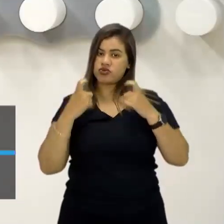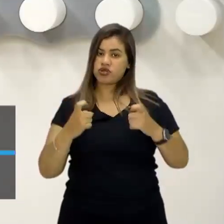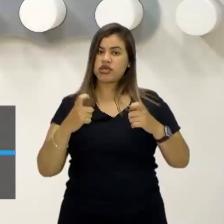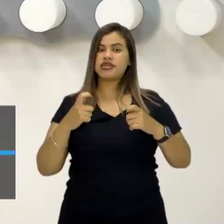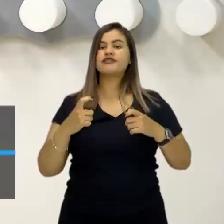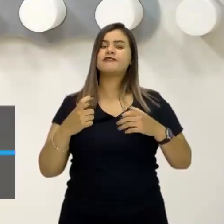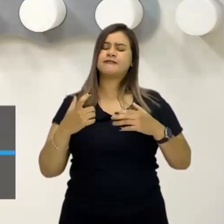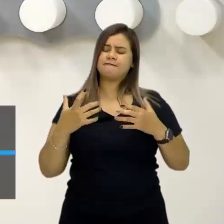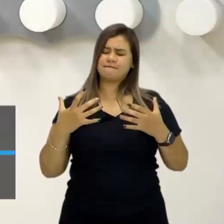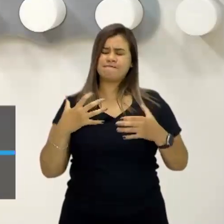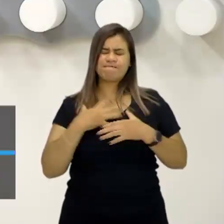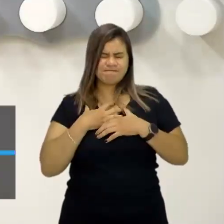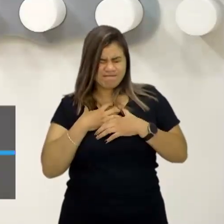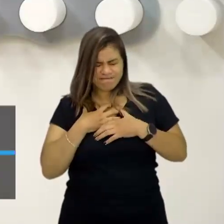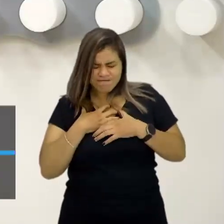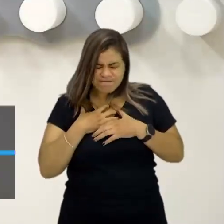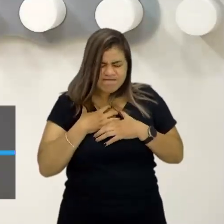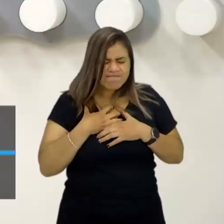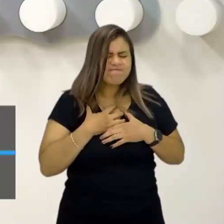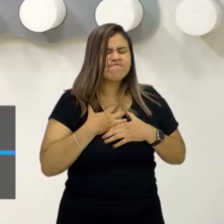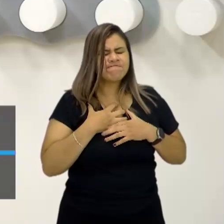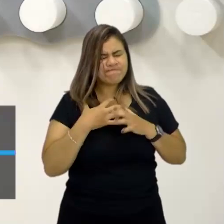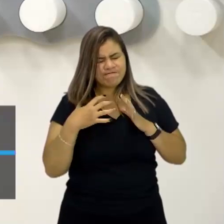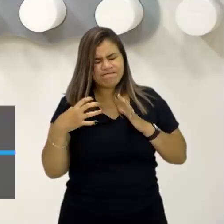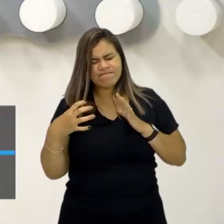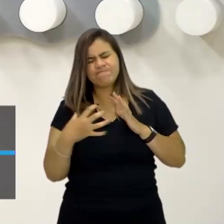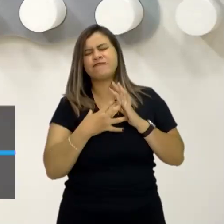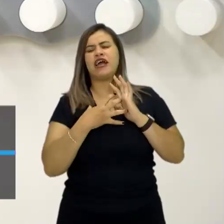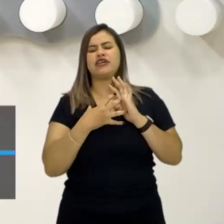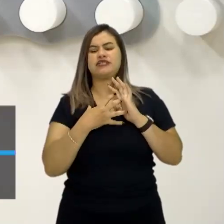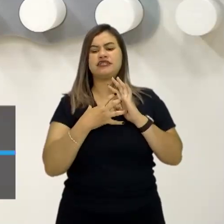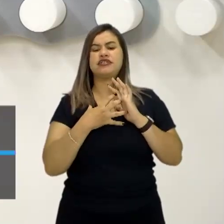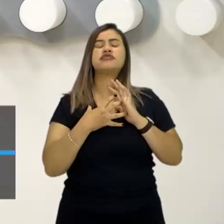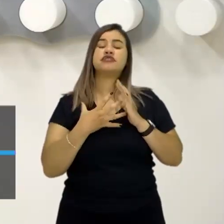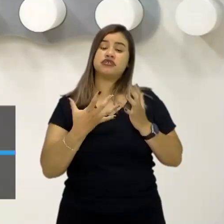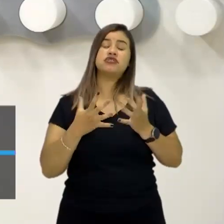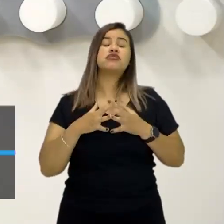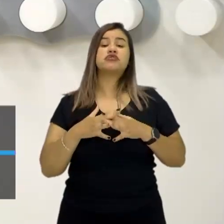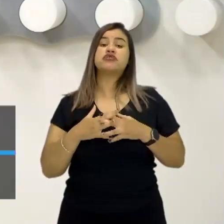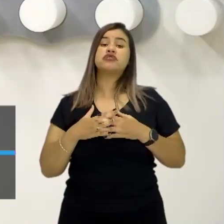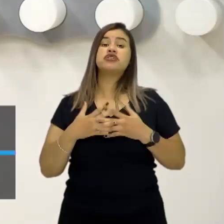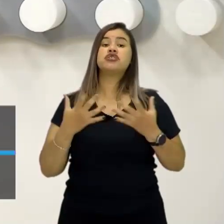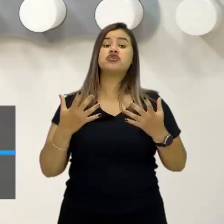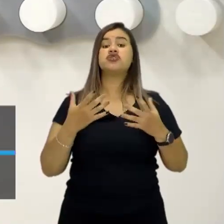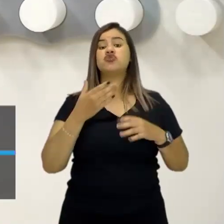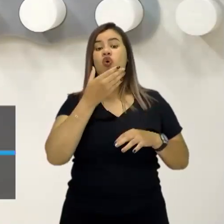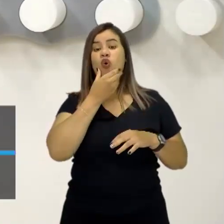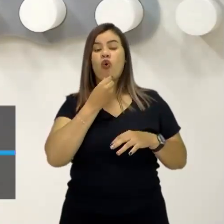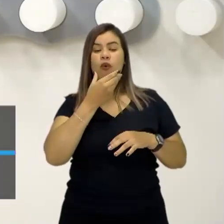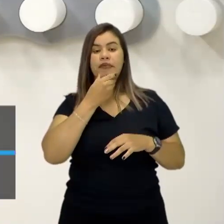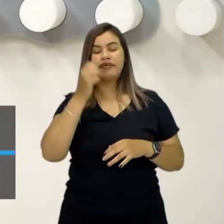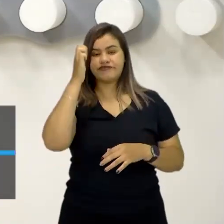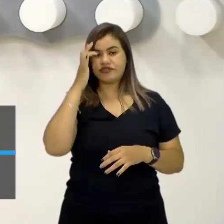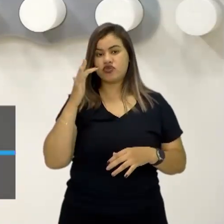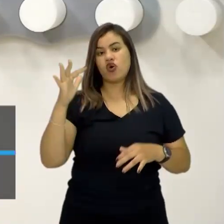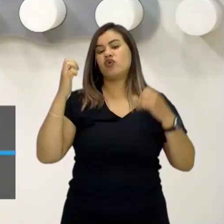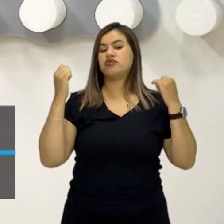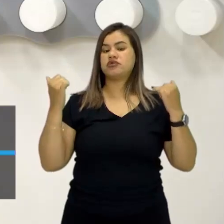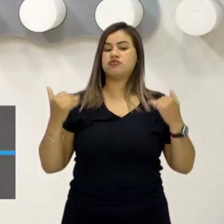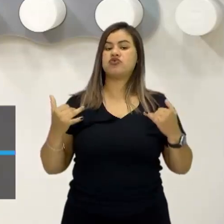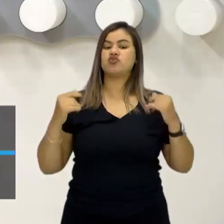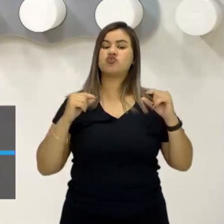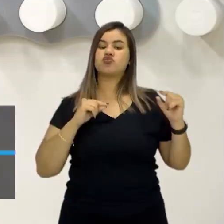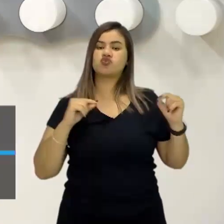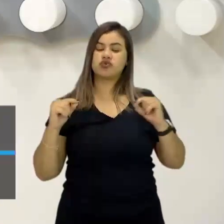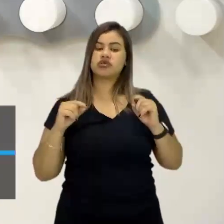ferem, que é a própria definição de violência. E o próprio Bourdieu diz que